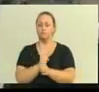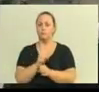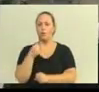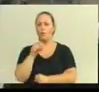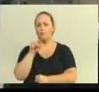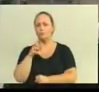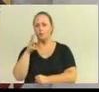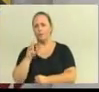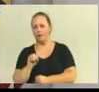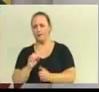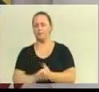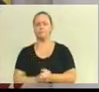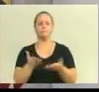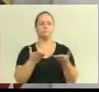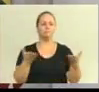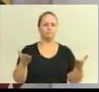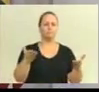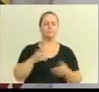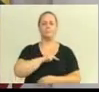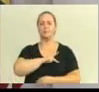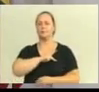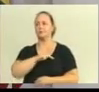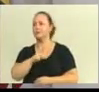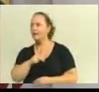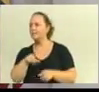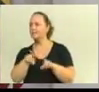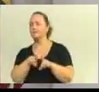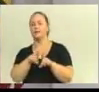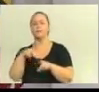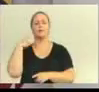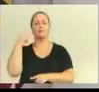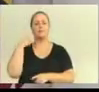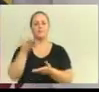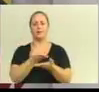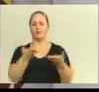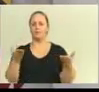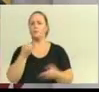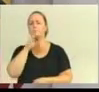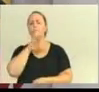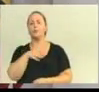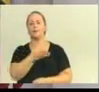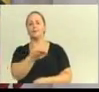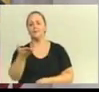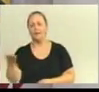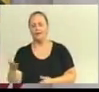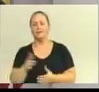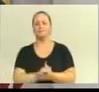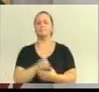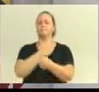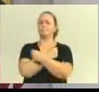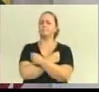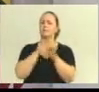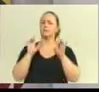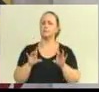Senhor presidente, senhores vereadores, a todos que nos acompanham nos seus aulas e seu trabalho, meu boa tarde, boa tarde à plateia, abraço especial ao meu amigo Paulinho,